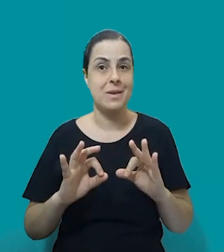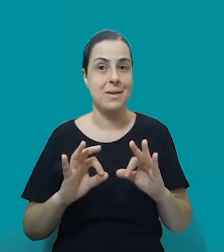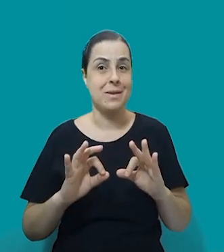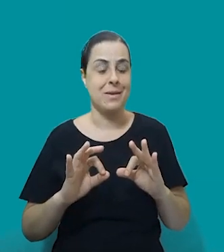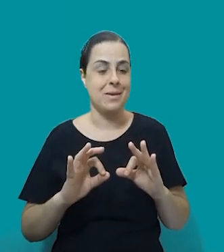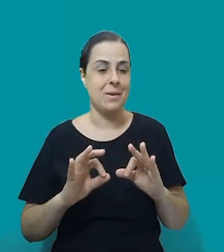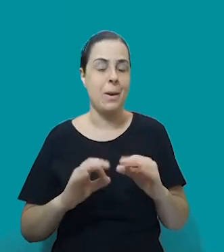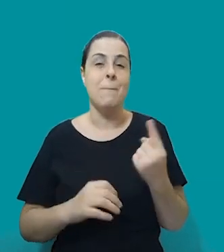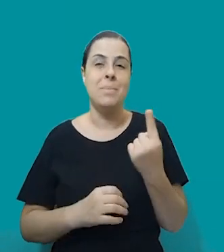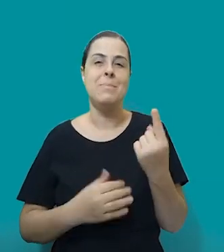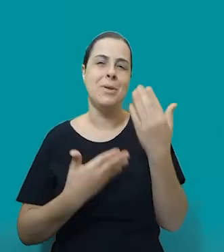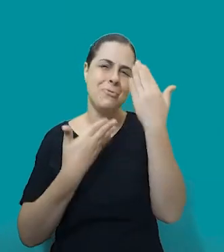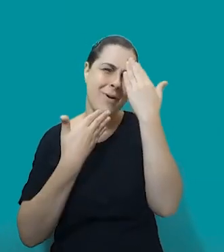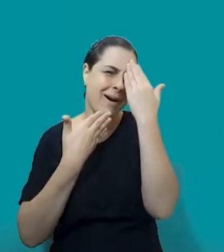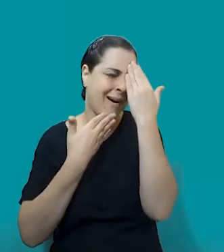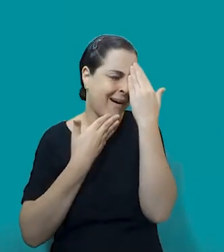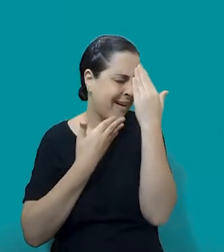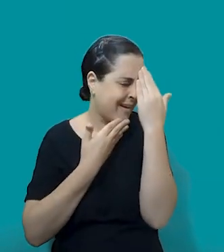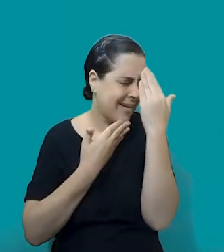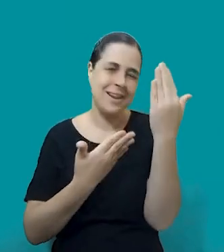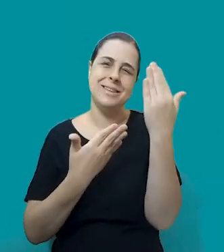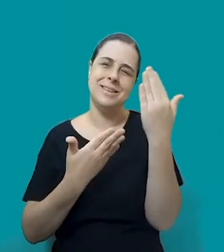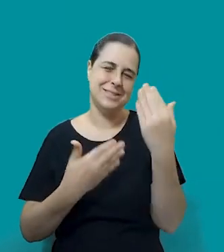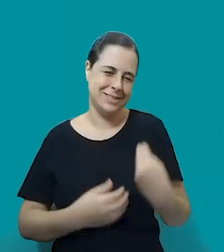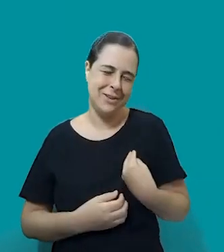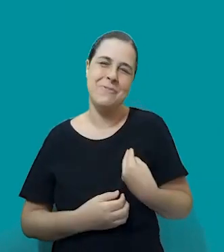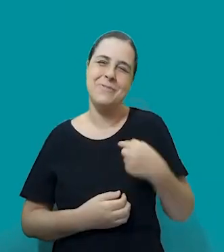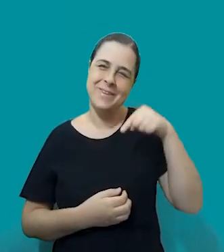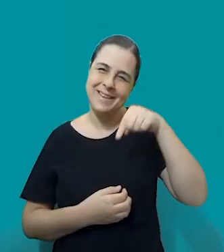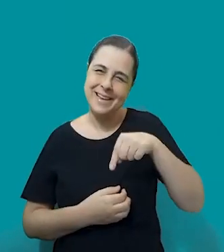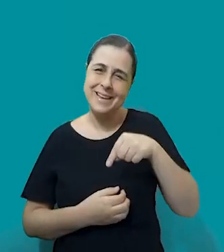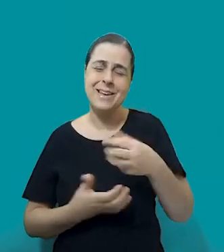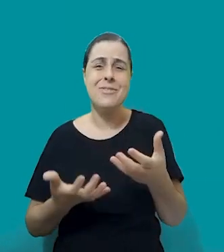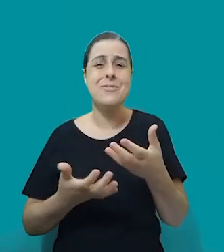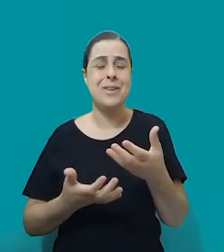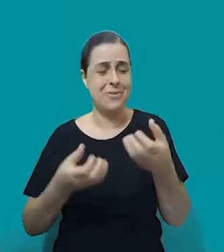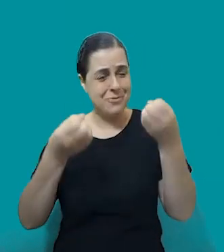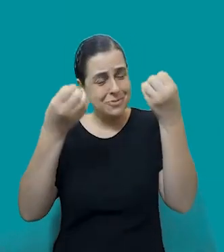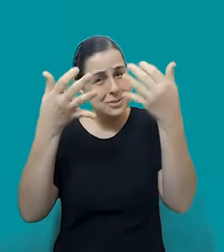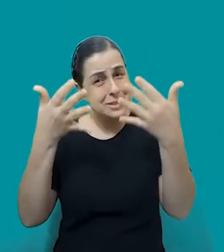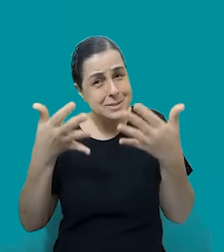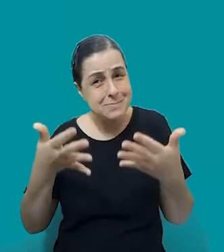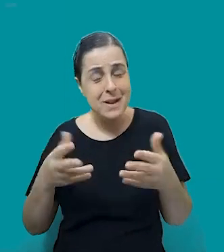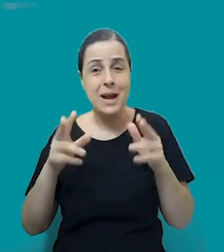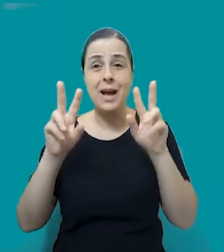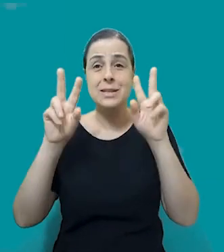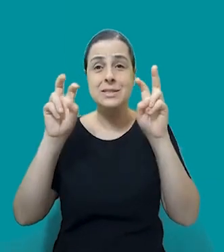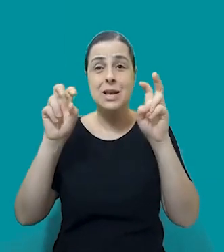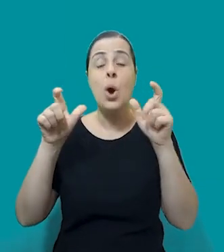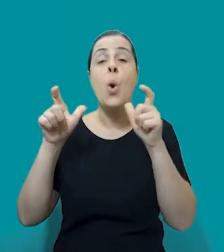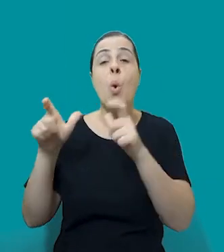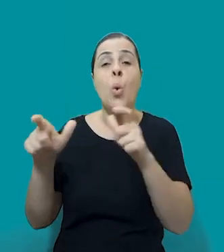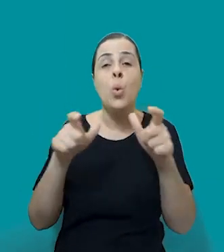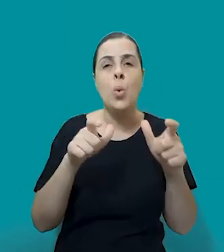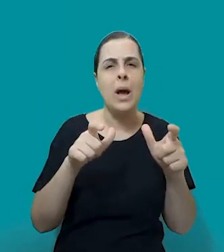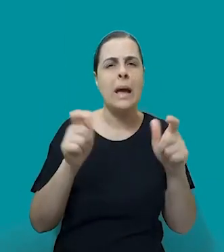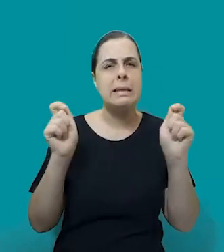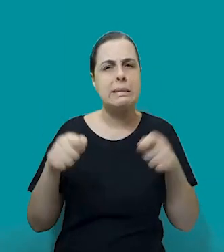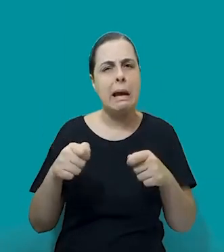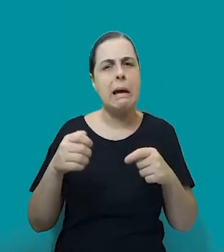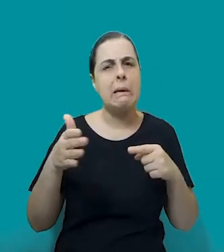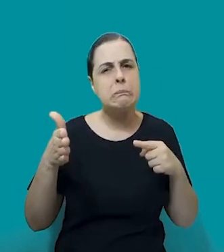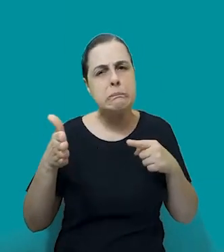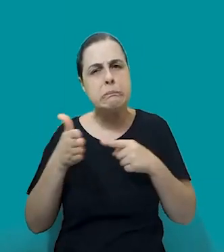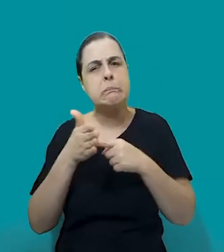demais, mais uma vez, a parceria e você estar aqui com a gente. Mas eu queria que você falasse um pouquinho sobre os canais de denúncia, os direcionamentos,